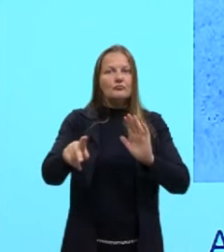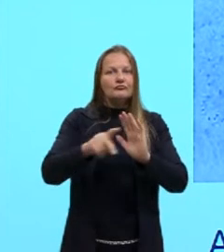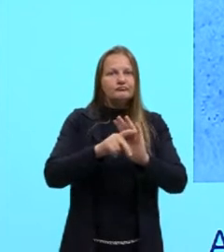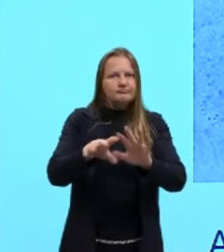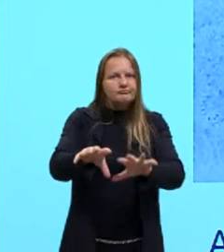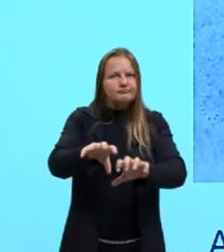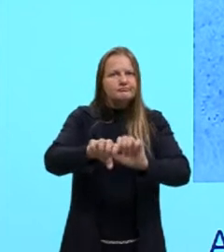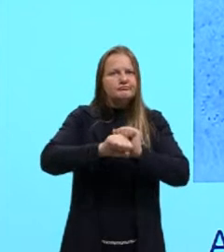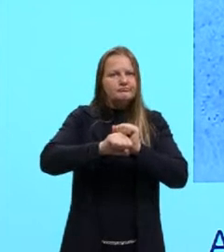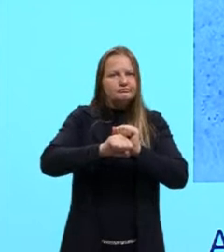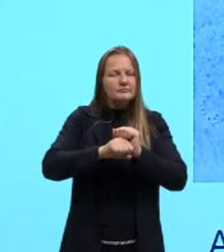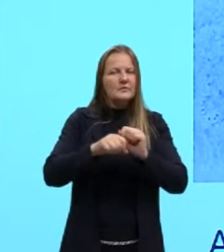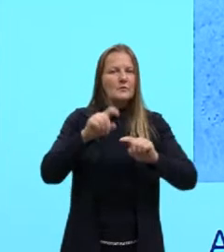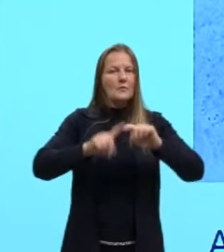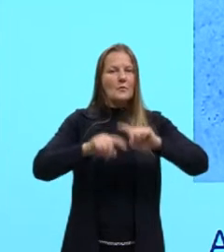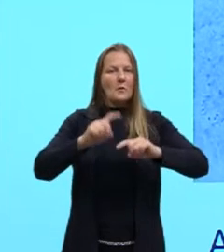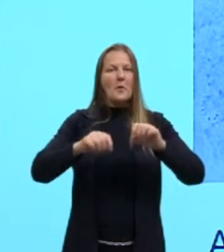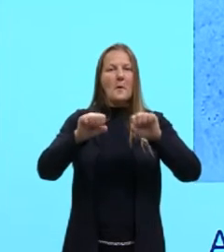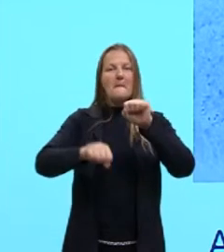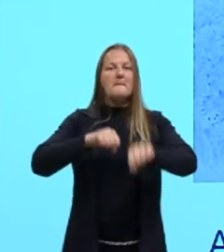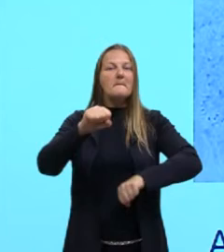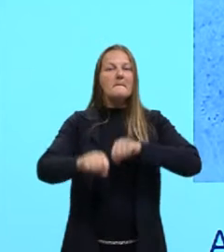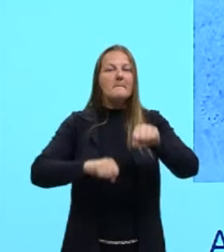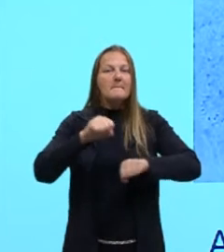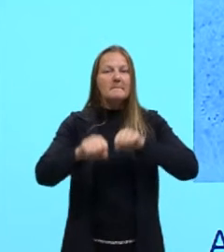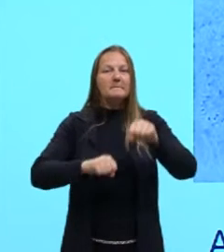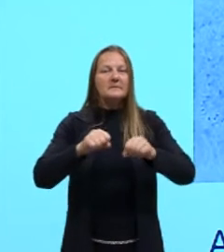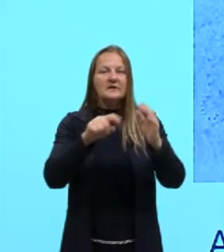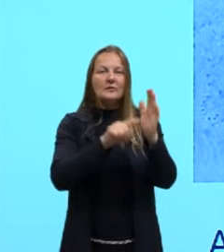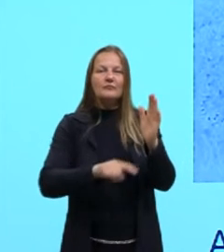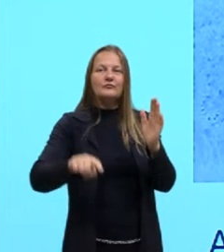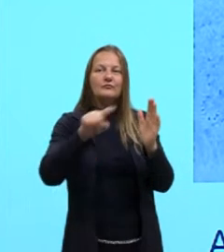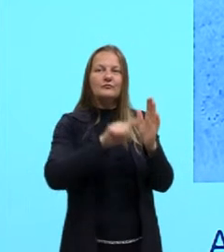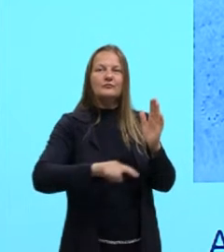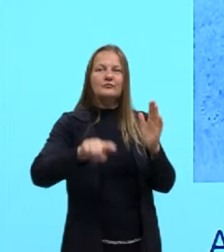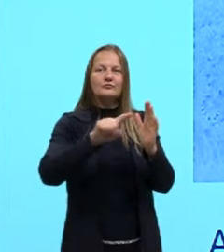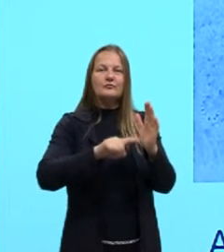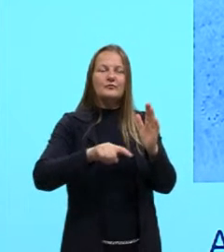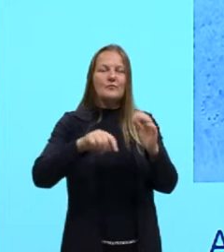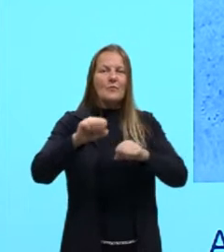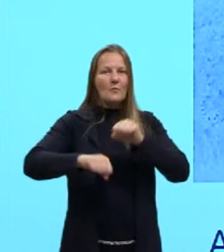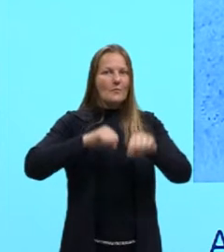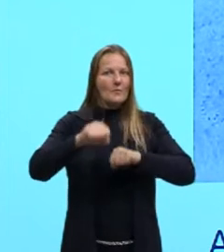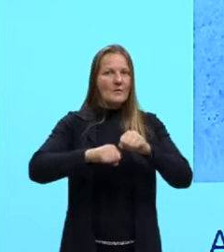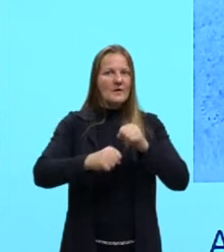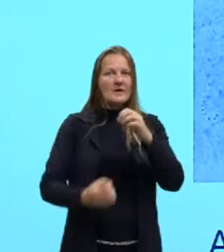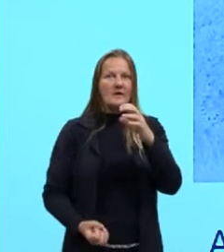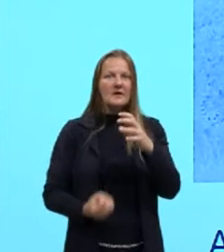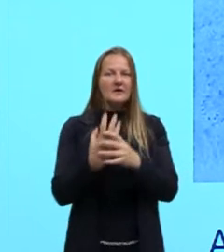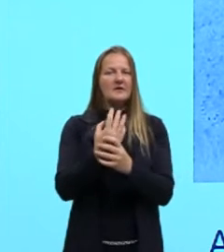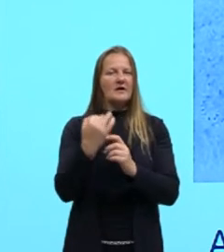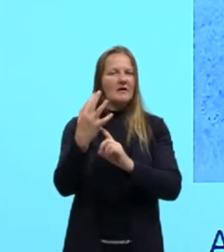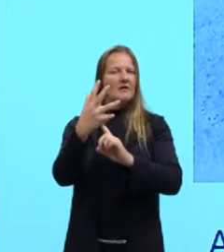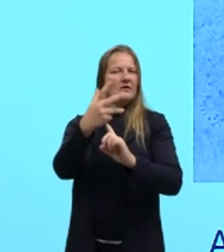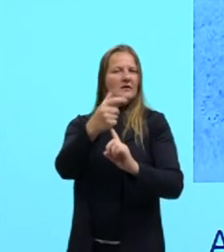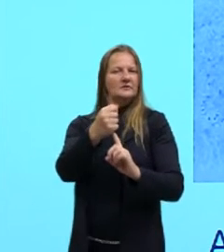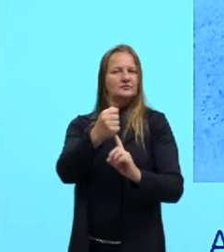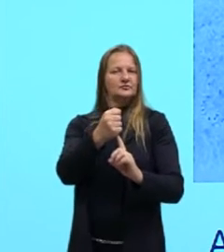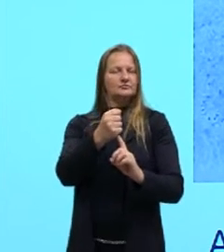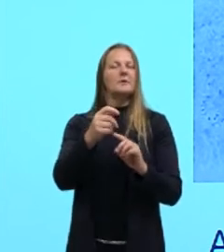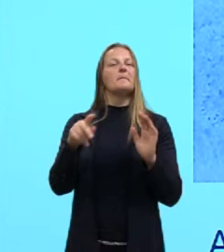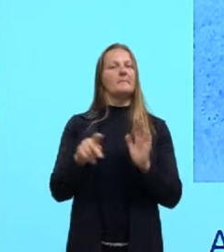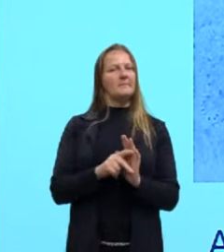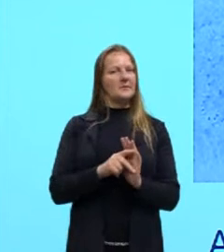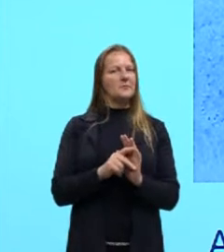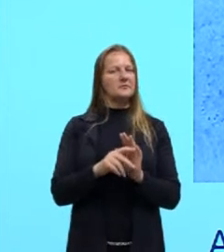de uma roda de bicicleta e cria com ela sua obra de arte. Então, o head made é justamente